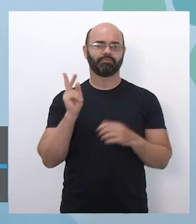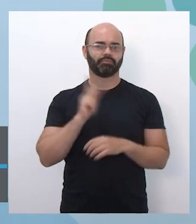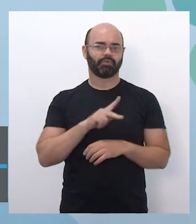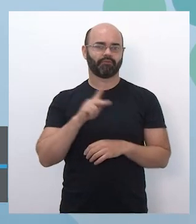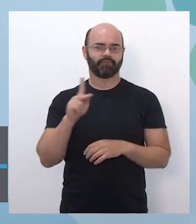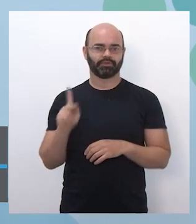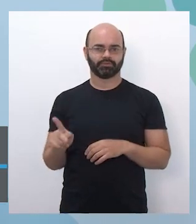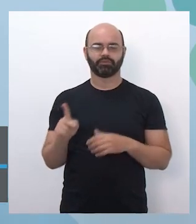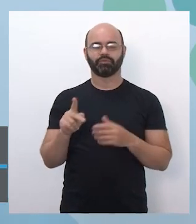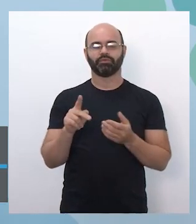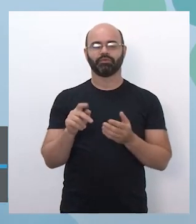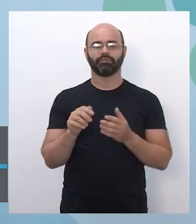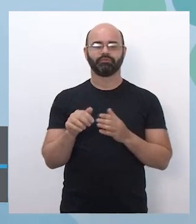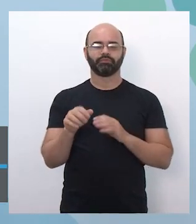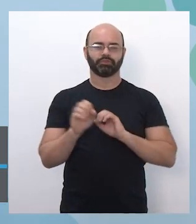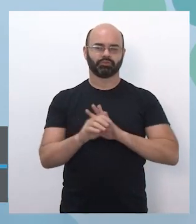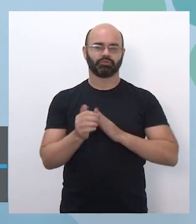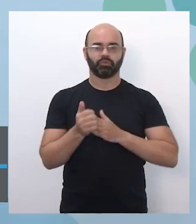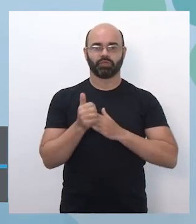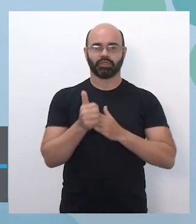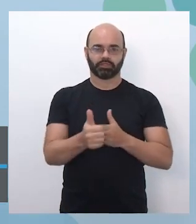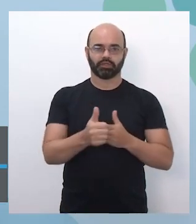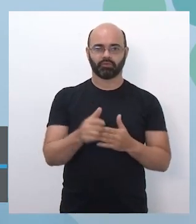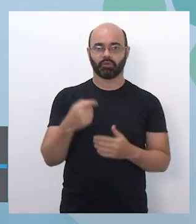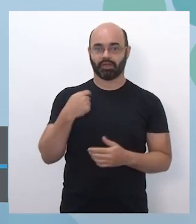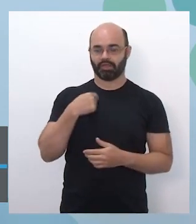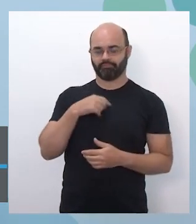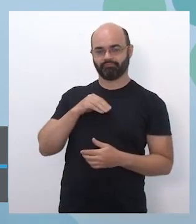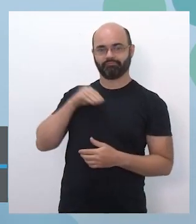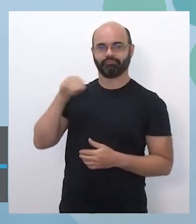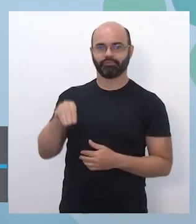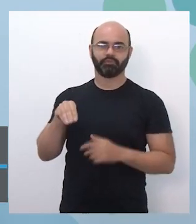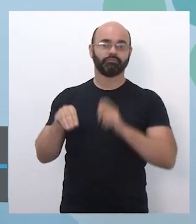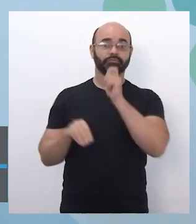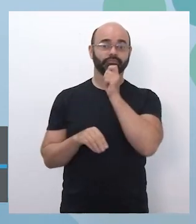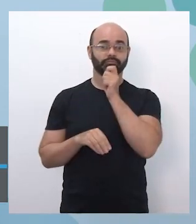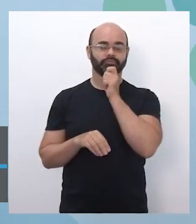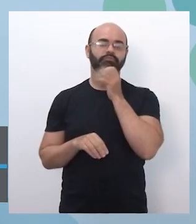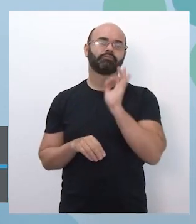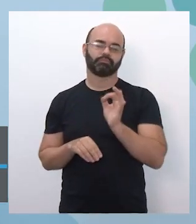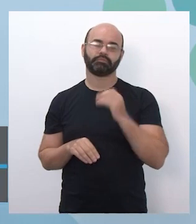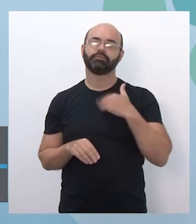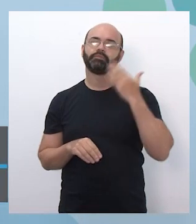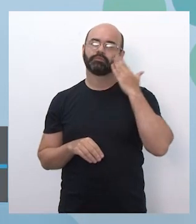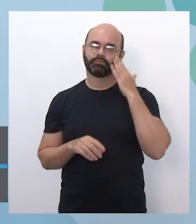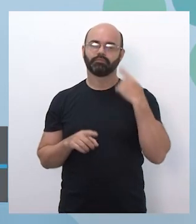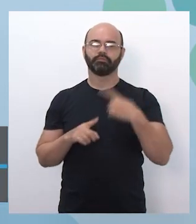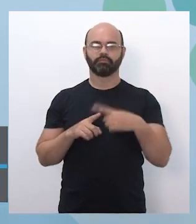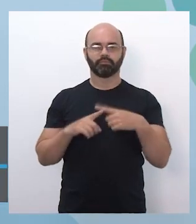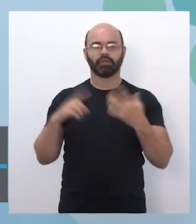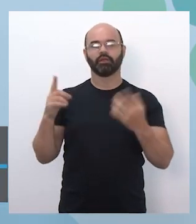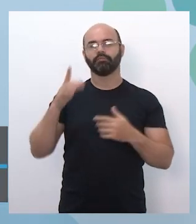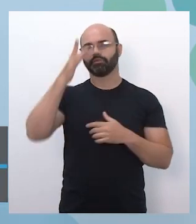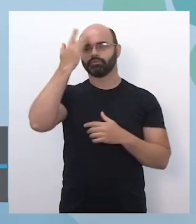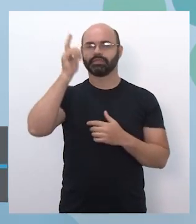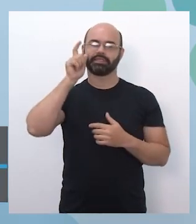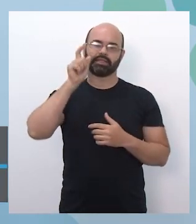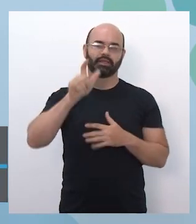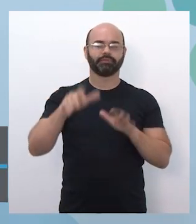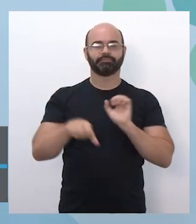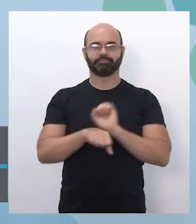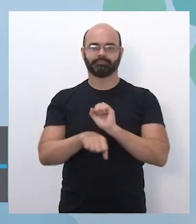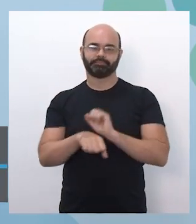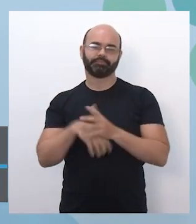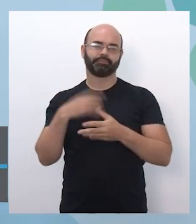estudos. Isso tá certo, tá, pessoal? A gente ainda tá no momento de manifestação de interesse para atuar